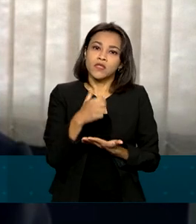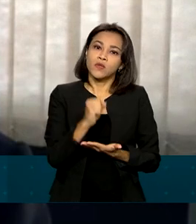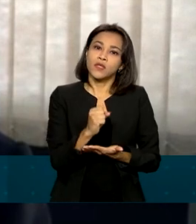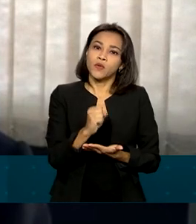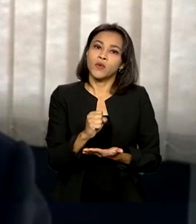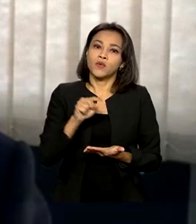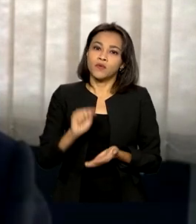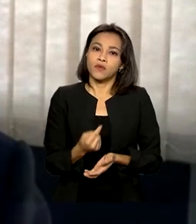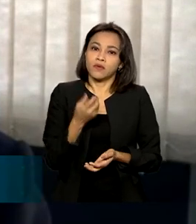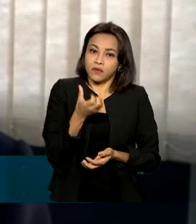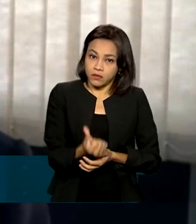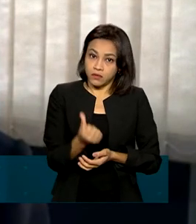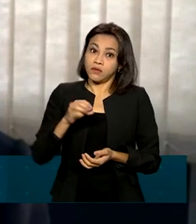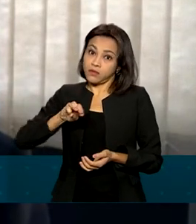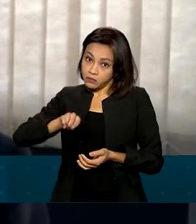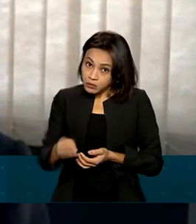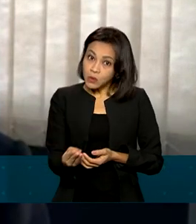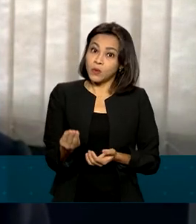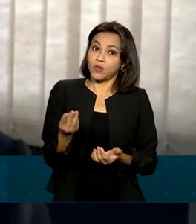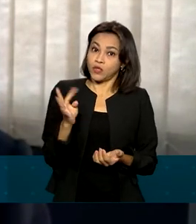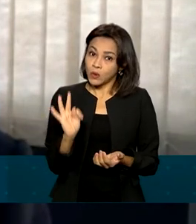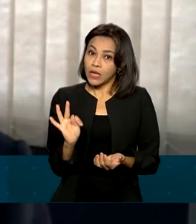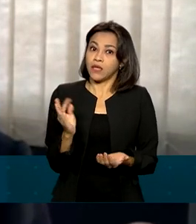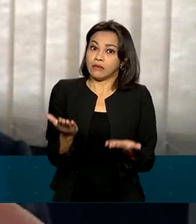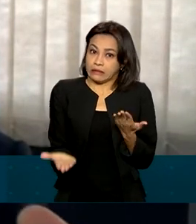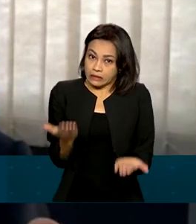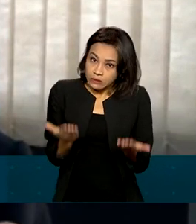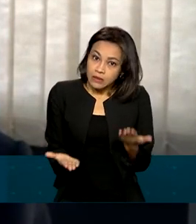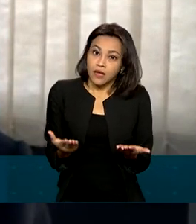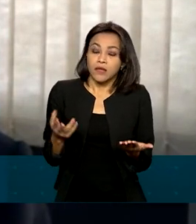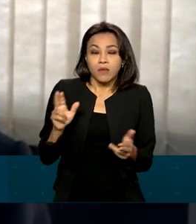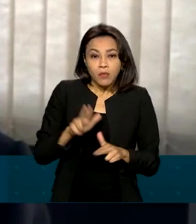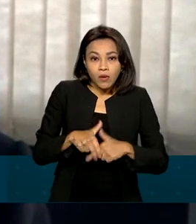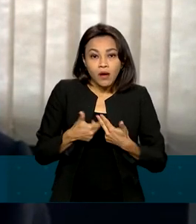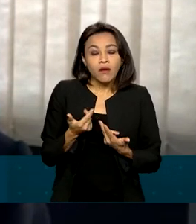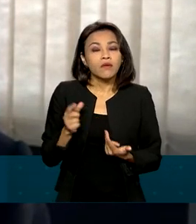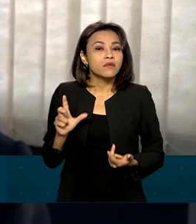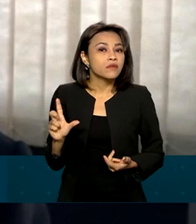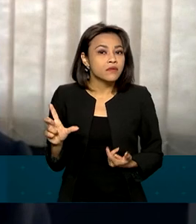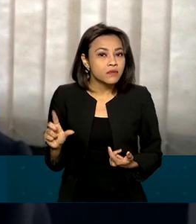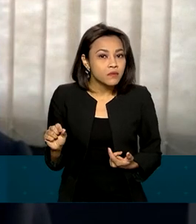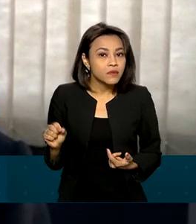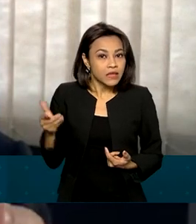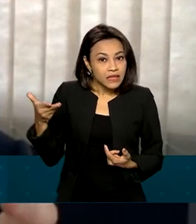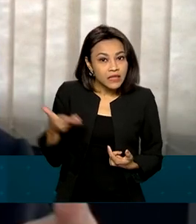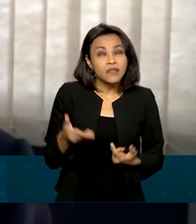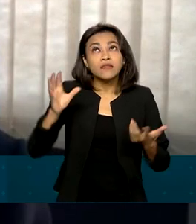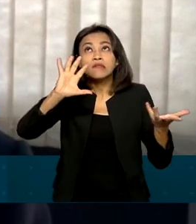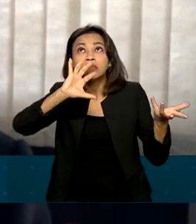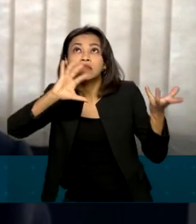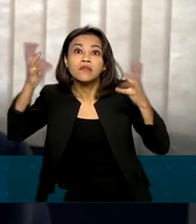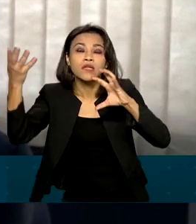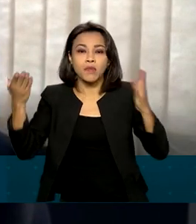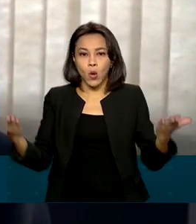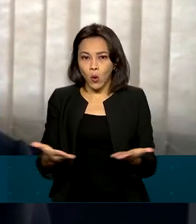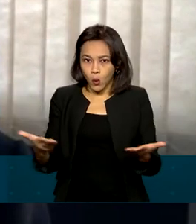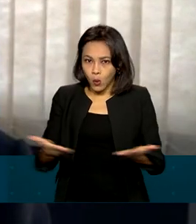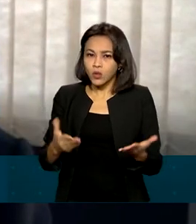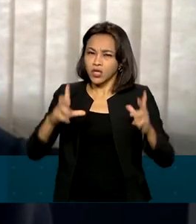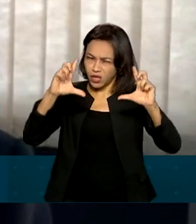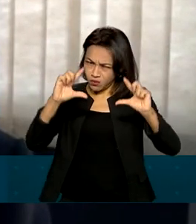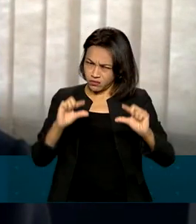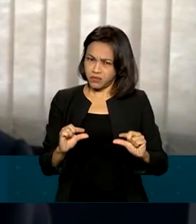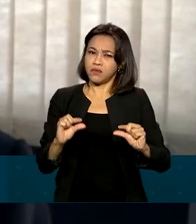,6 milhões de toneladas. Então, em função desse fator climático, hoje nós tivemos uma